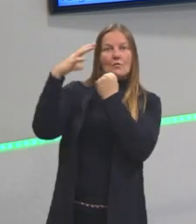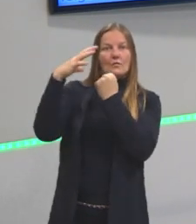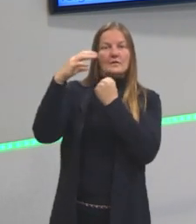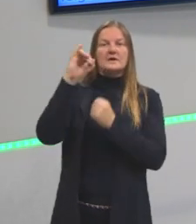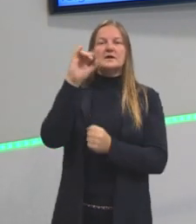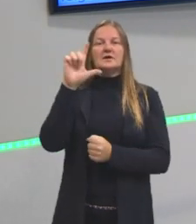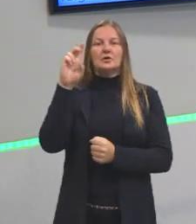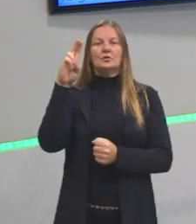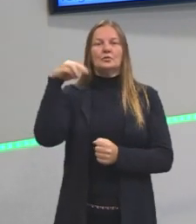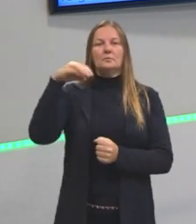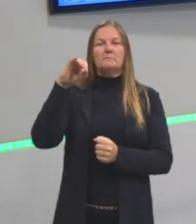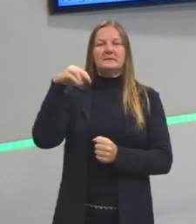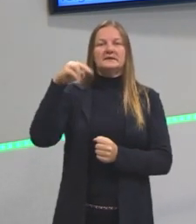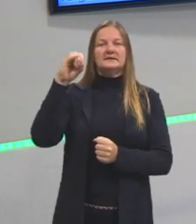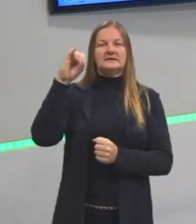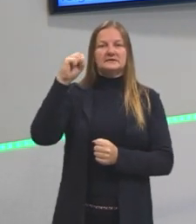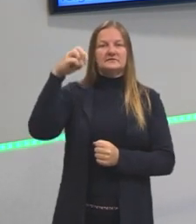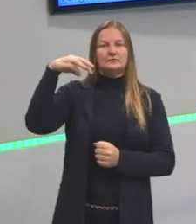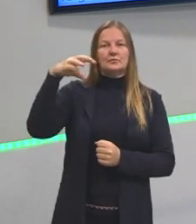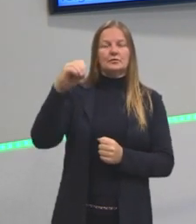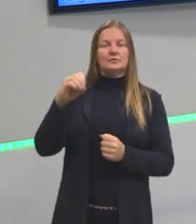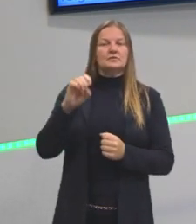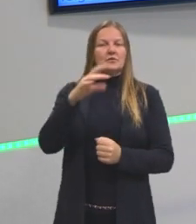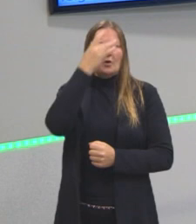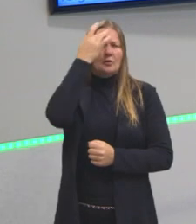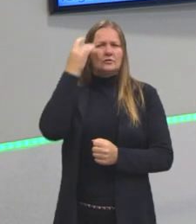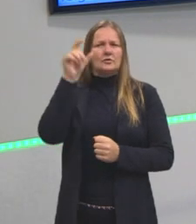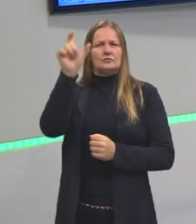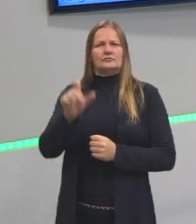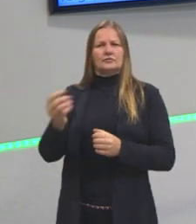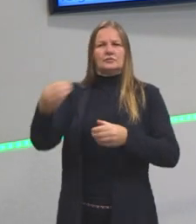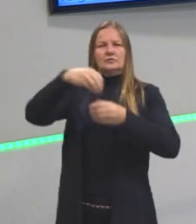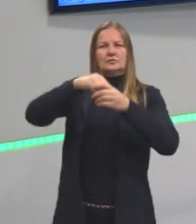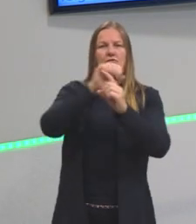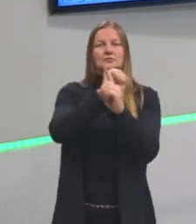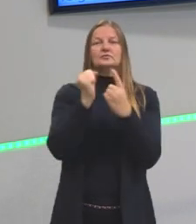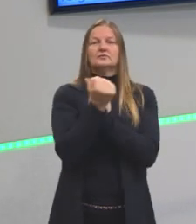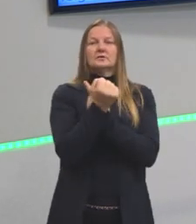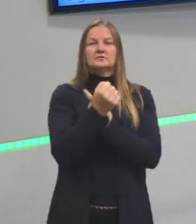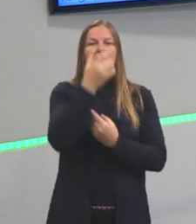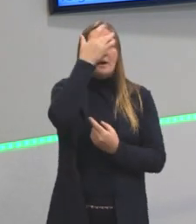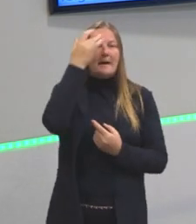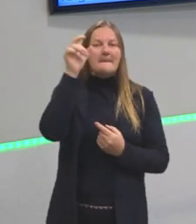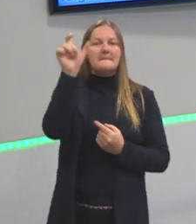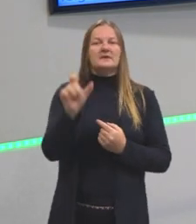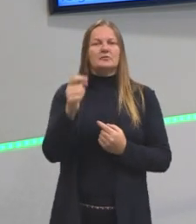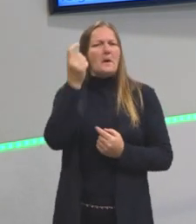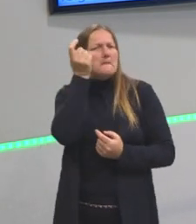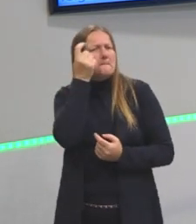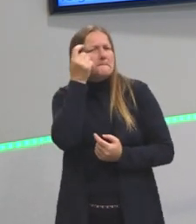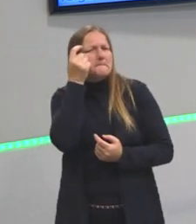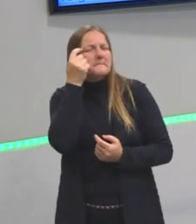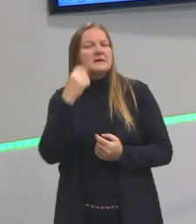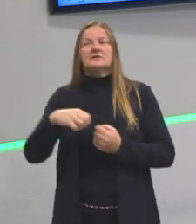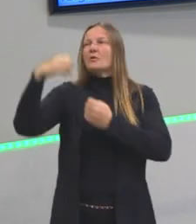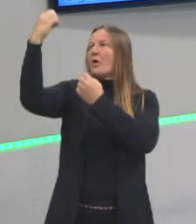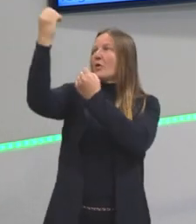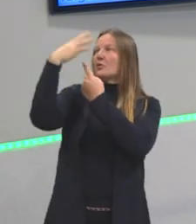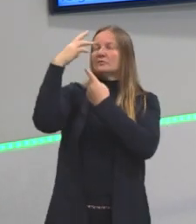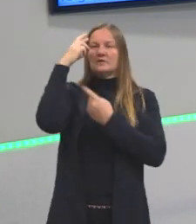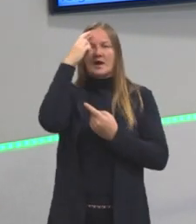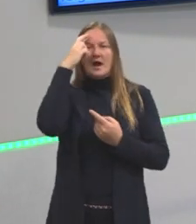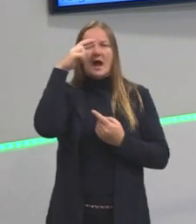não é mais só ser um homem na sociedade. Você precisa ser um homem que pensa. É a luz da razão.